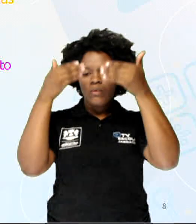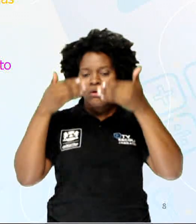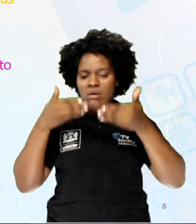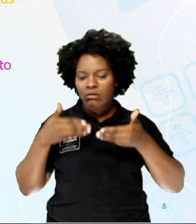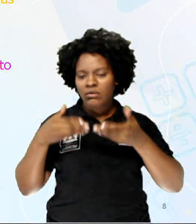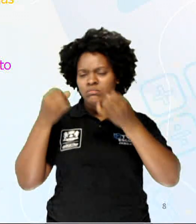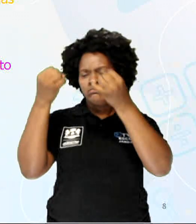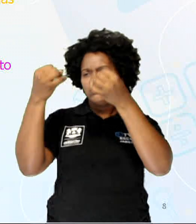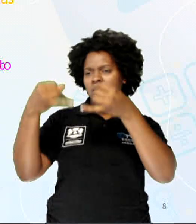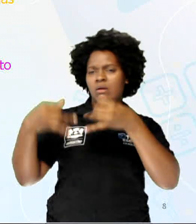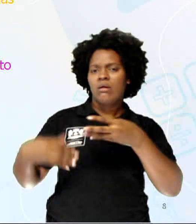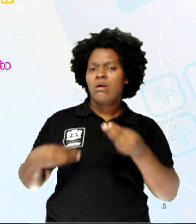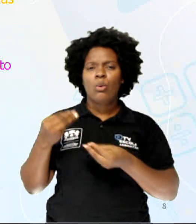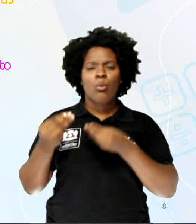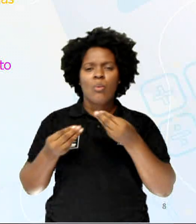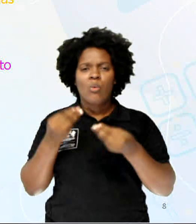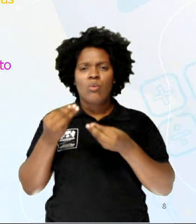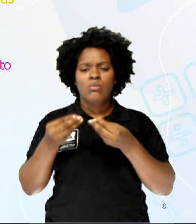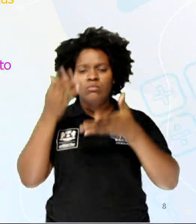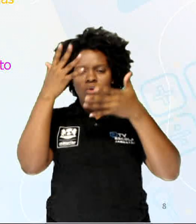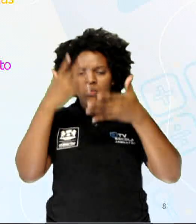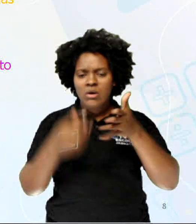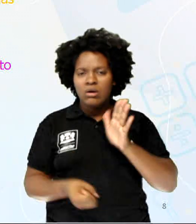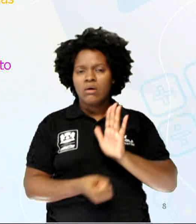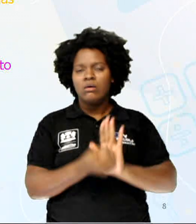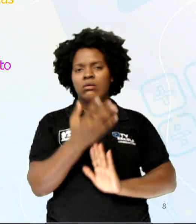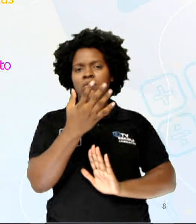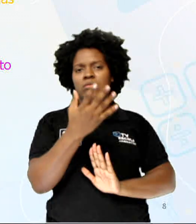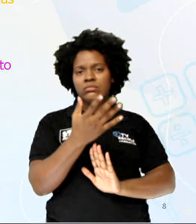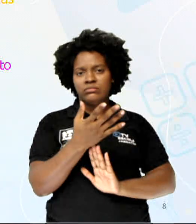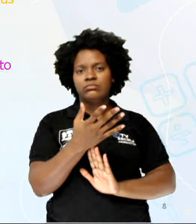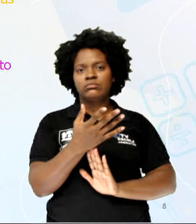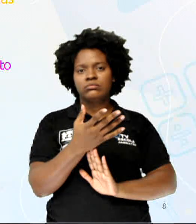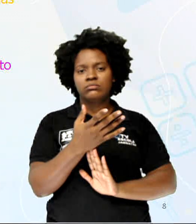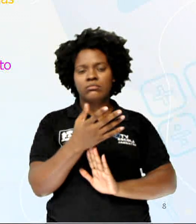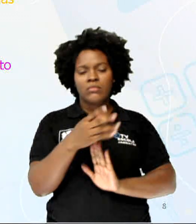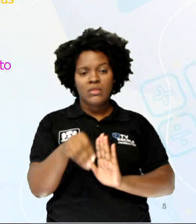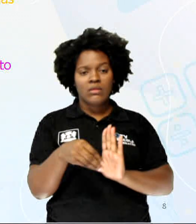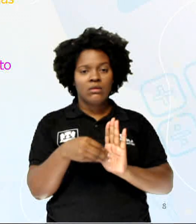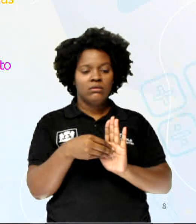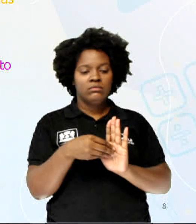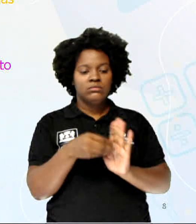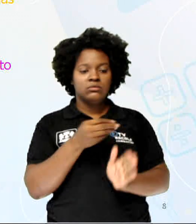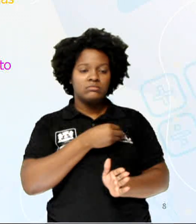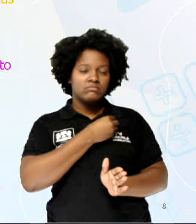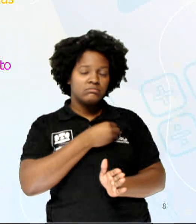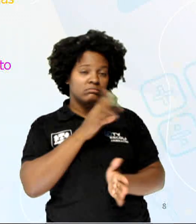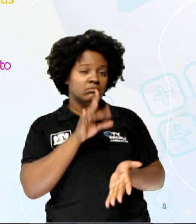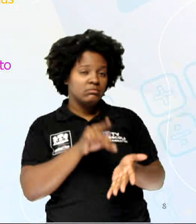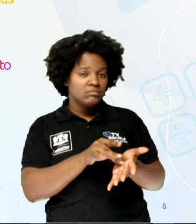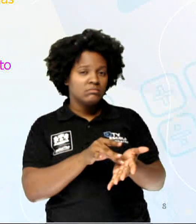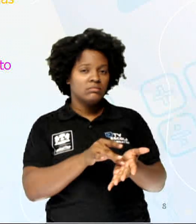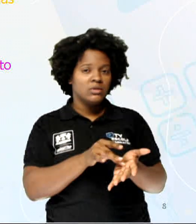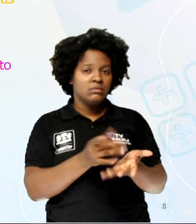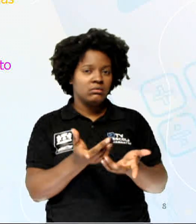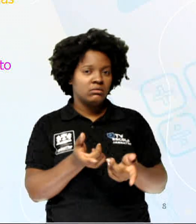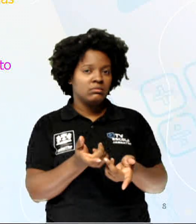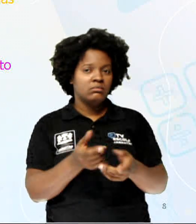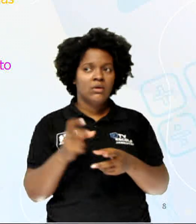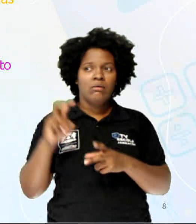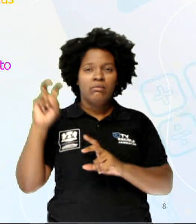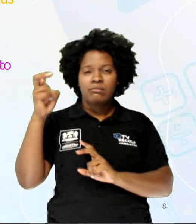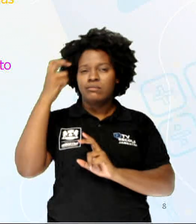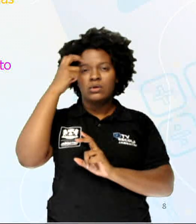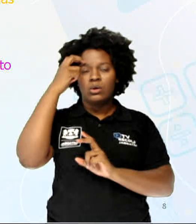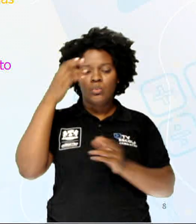vai explicar como é que o Véu ressurgiu na vida dessa cultura,